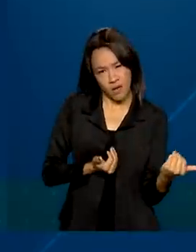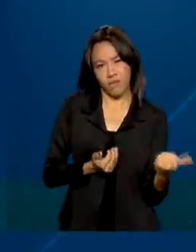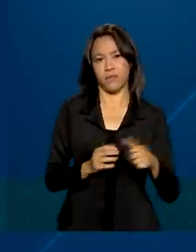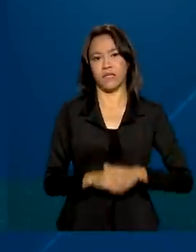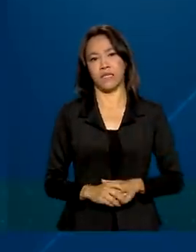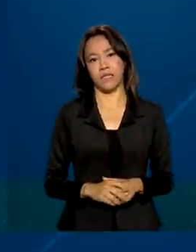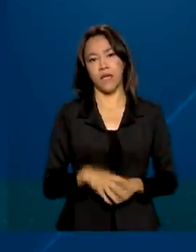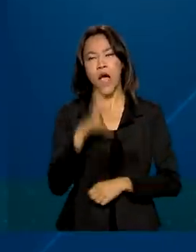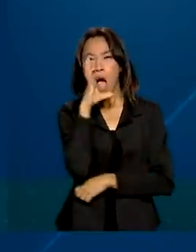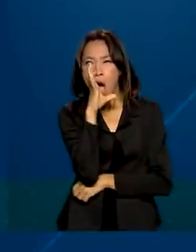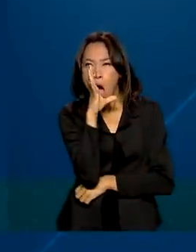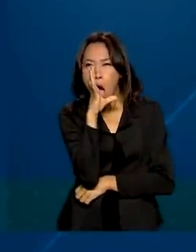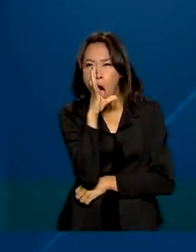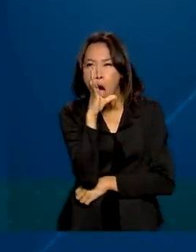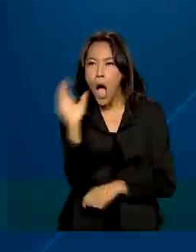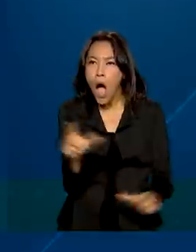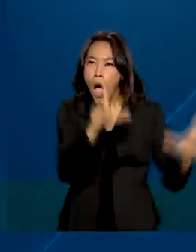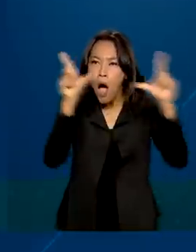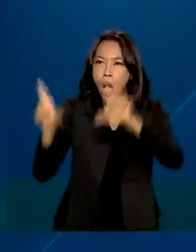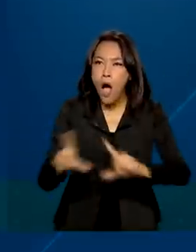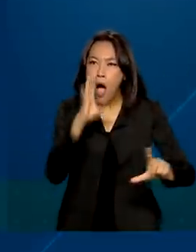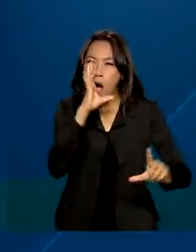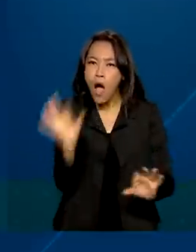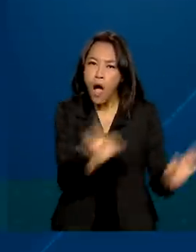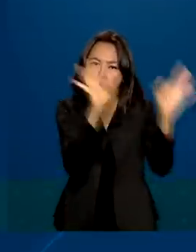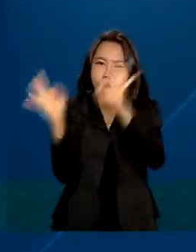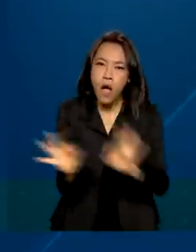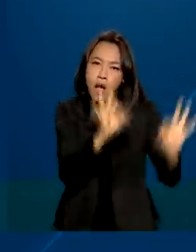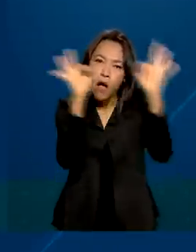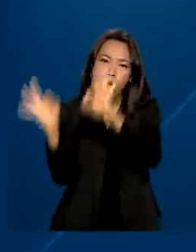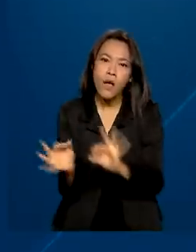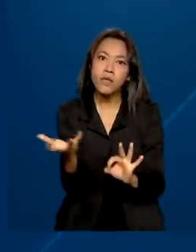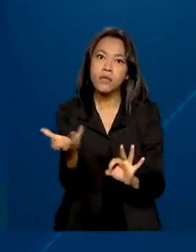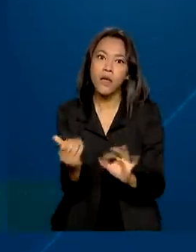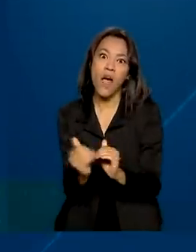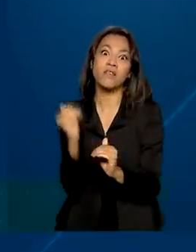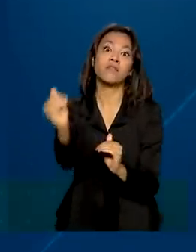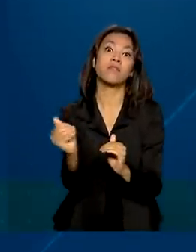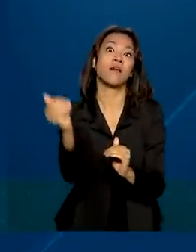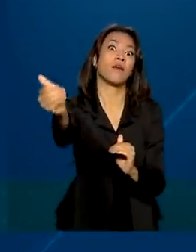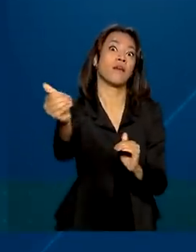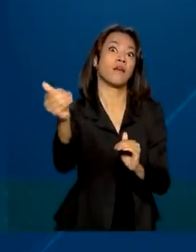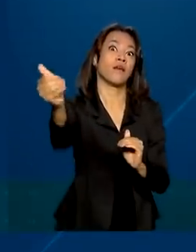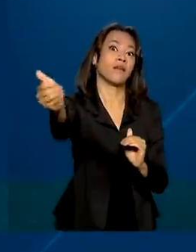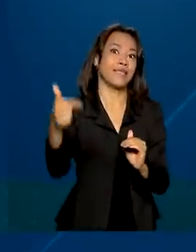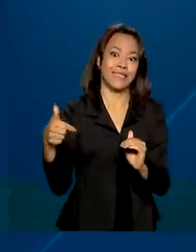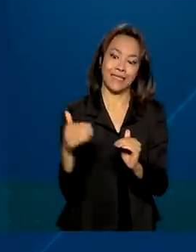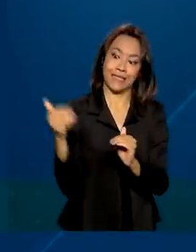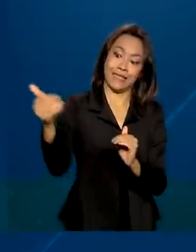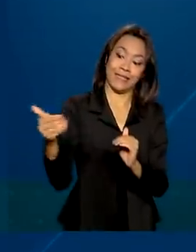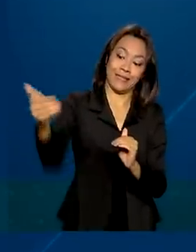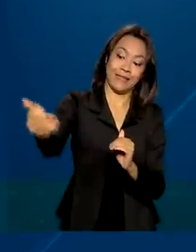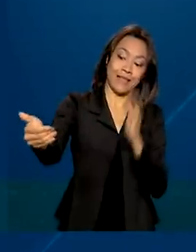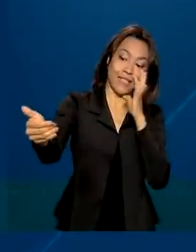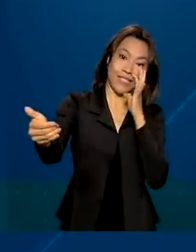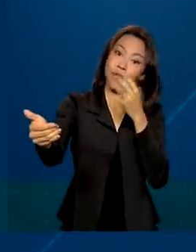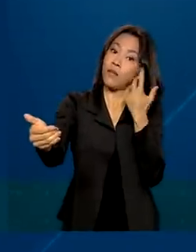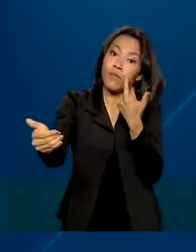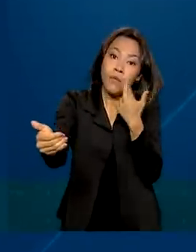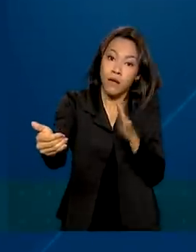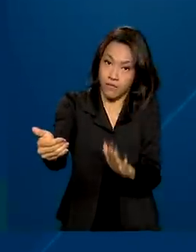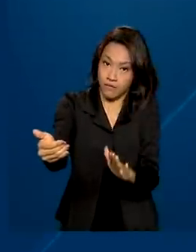consumir o que é mais à frente deles. E isso é normal.